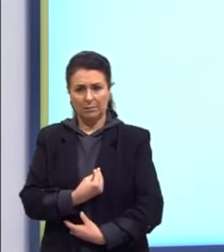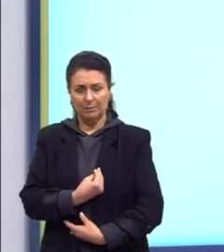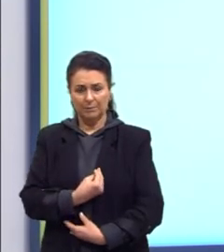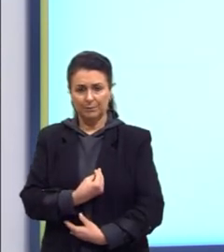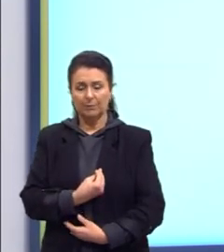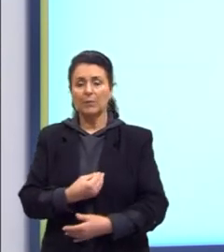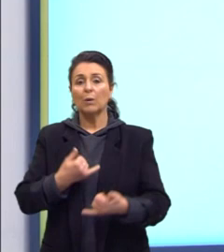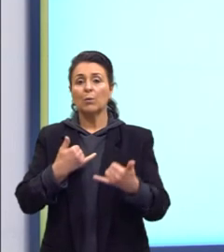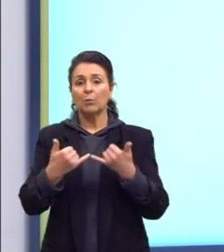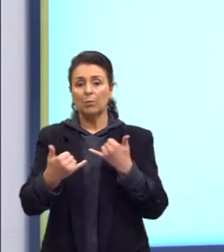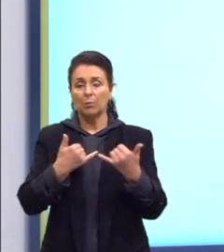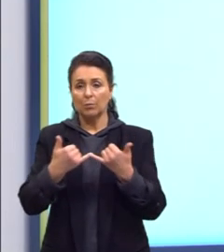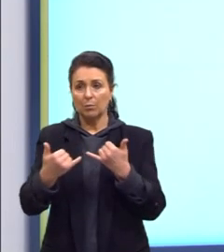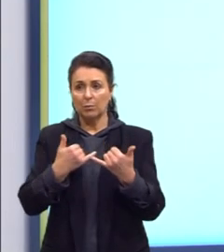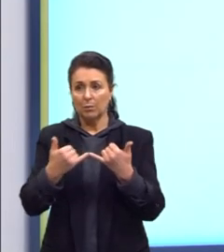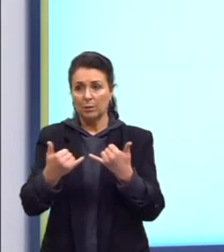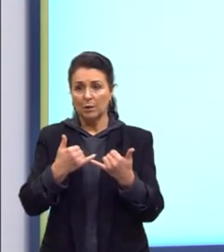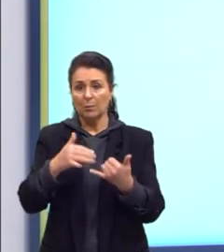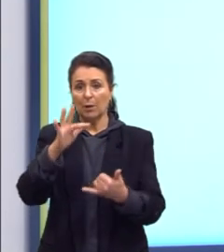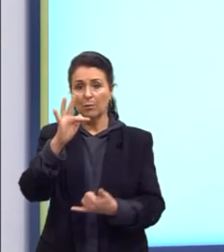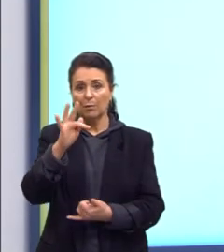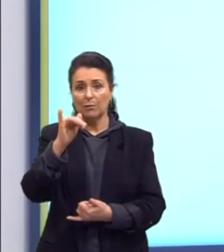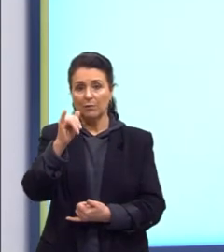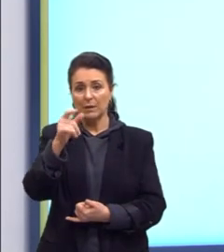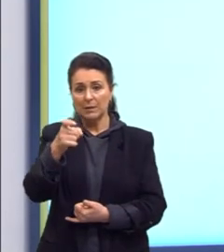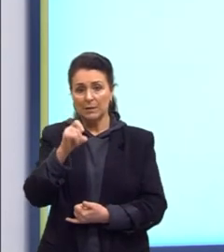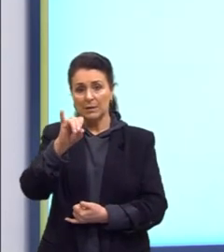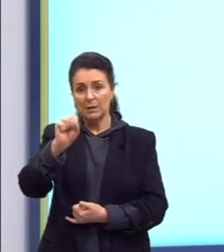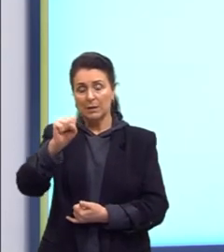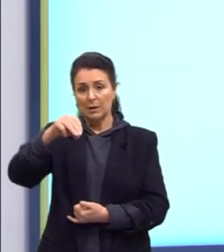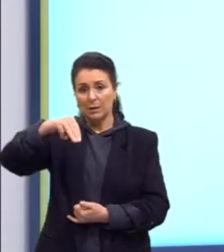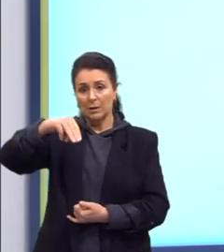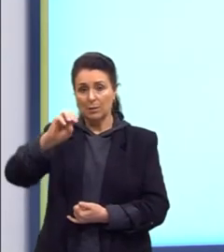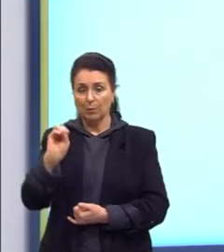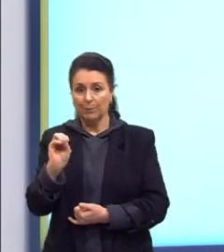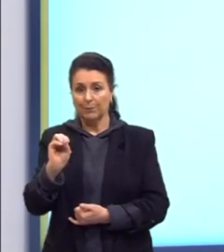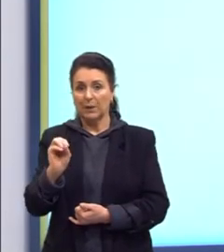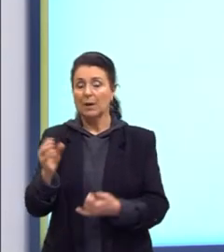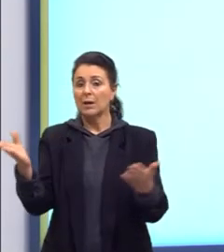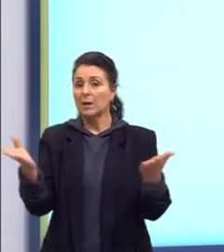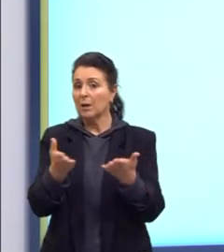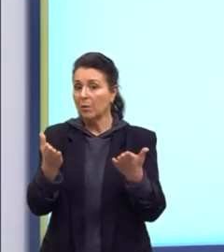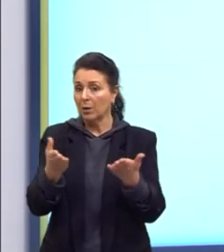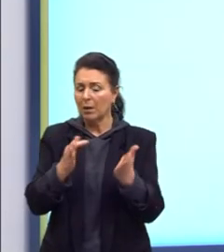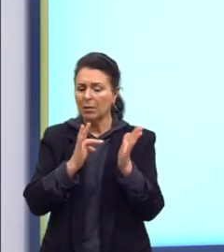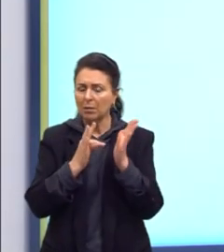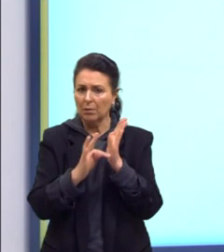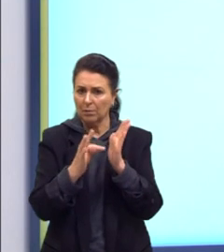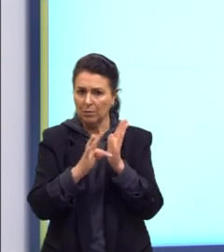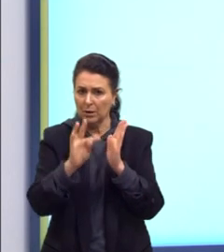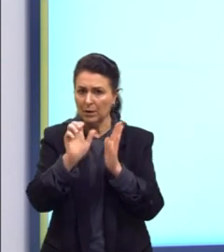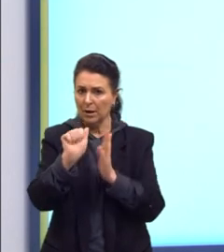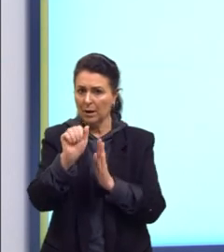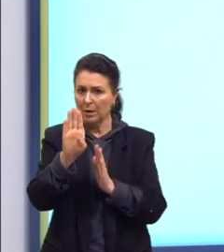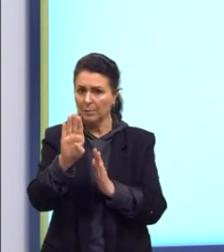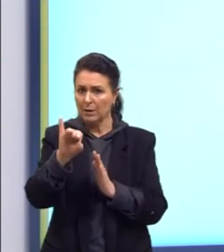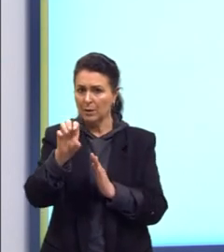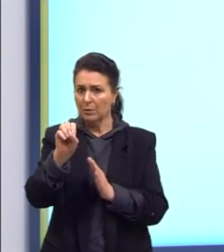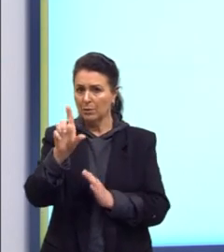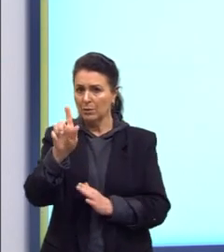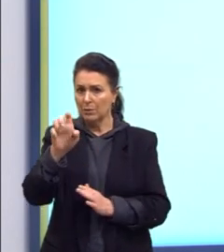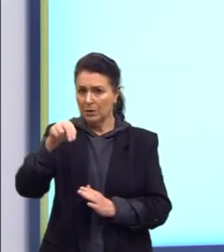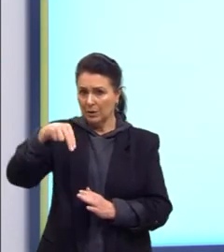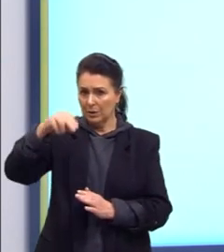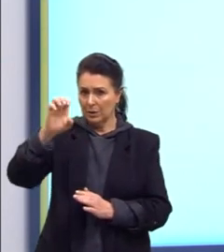Um exemplo é o fixismo. E na biogênese, então, ao contrário, aqui nessa teoria diz que